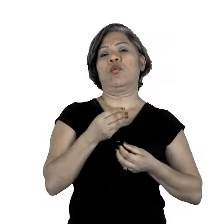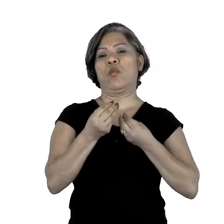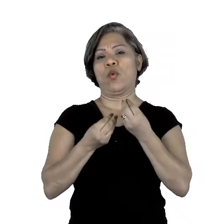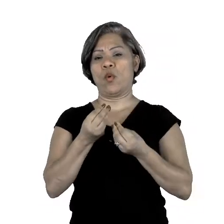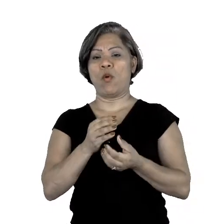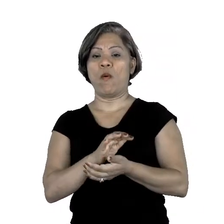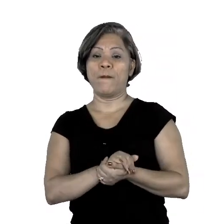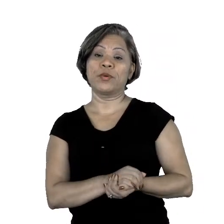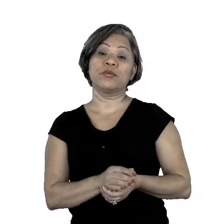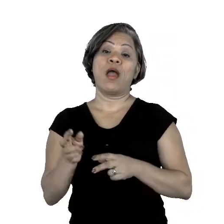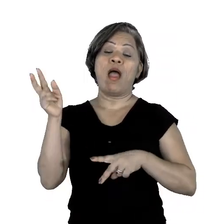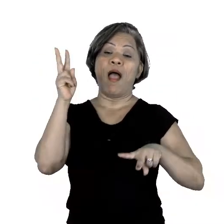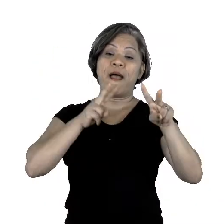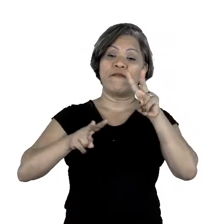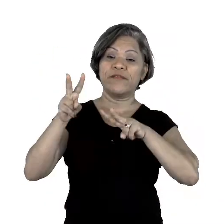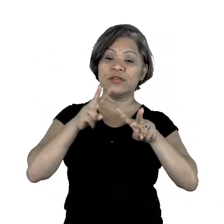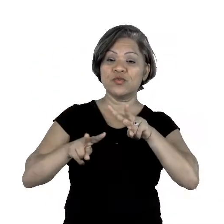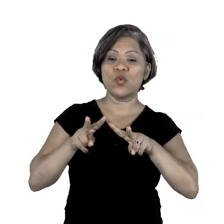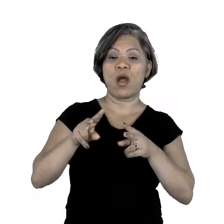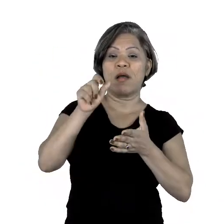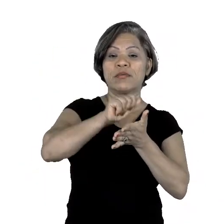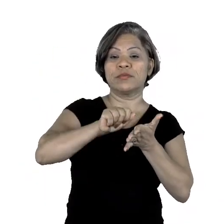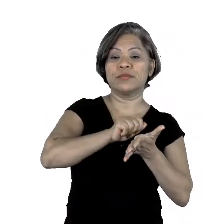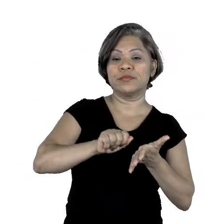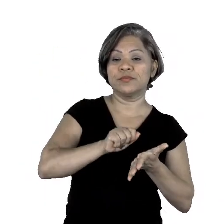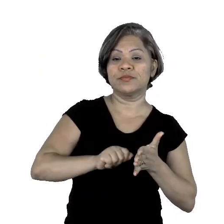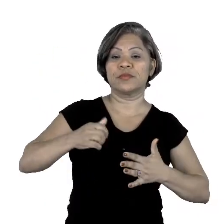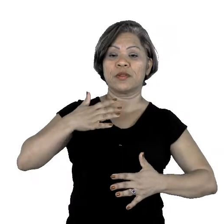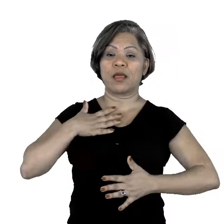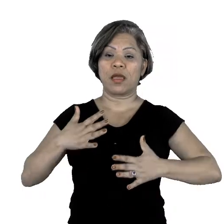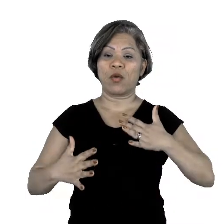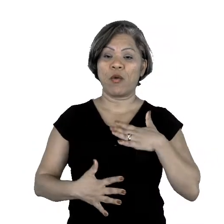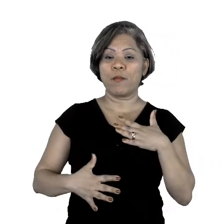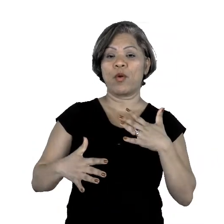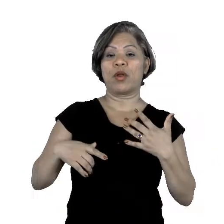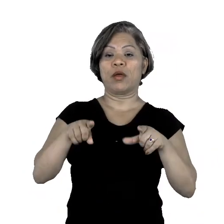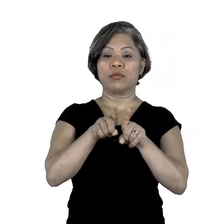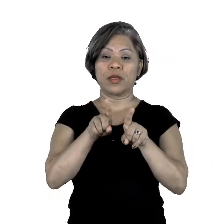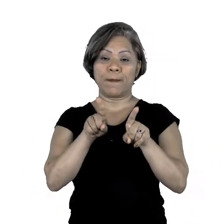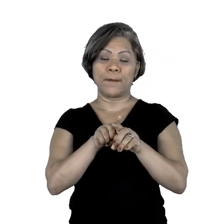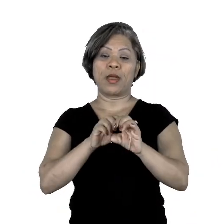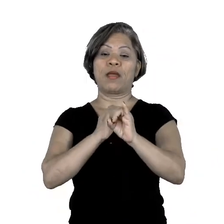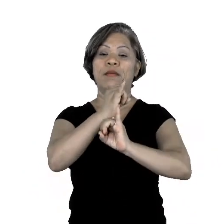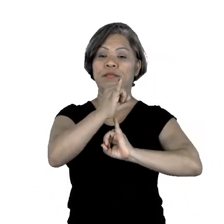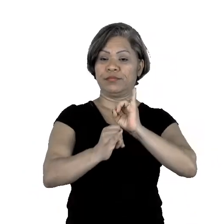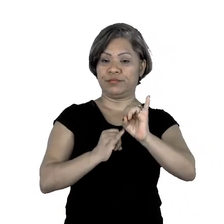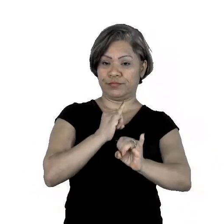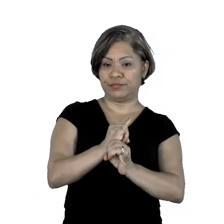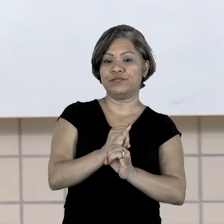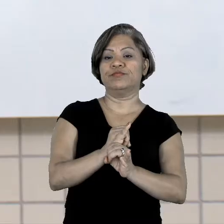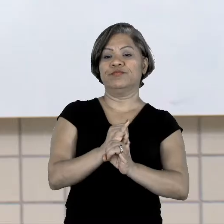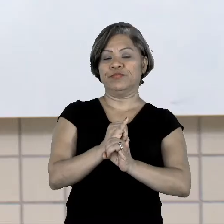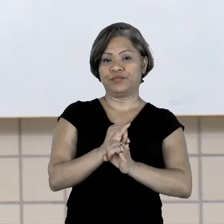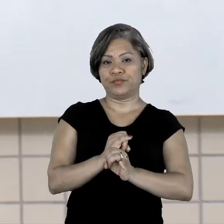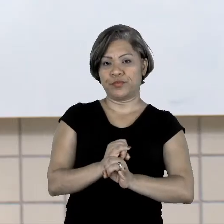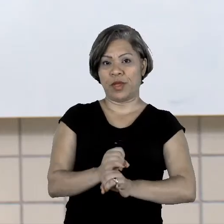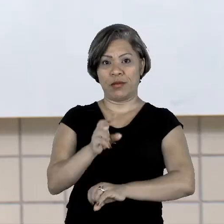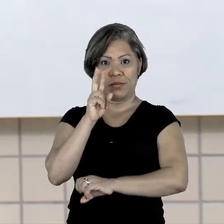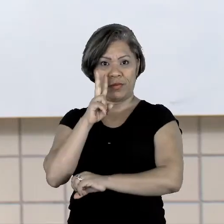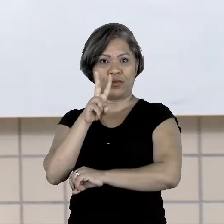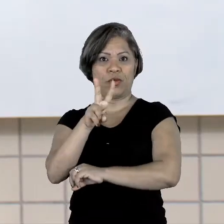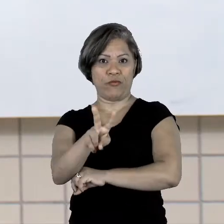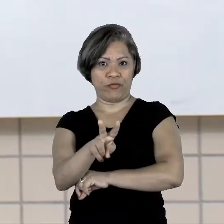a visual, a sonora, a corporal e também a digital. Então, nós vimos aí que a linguagem